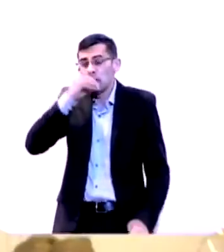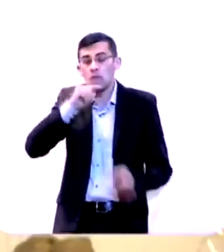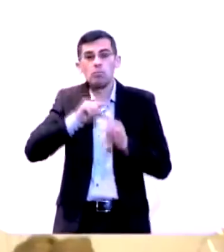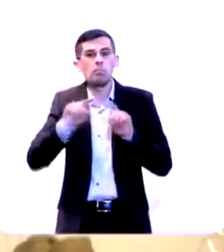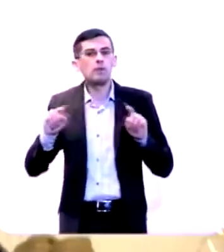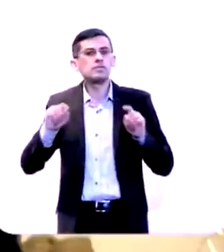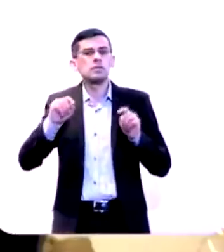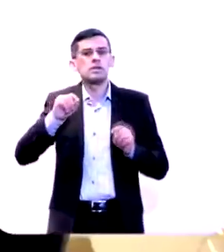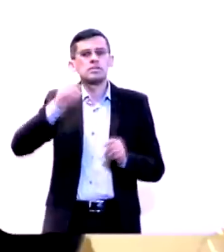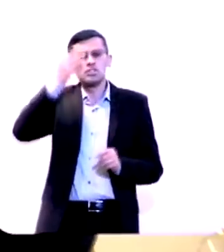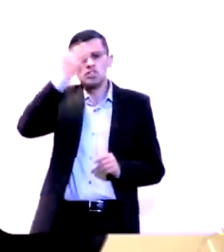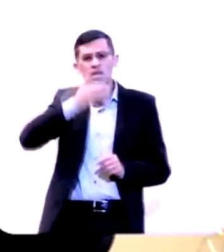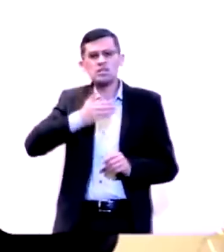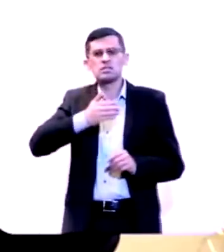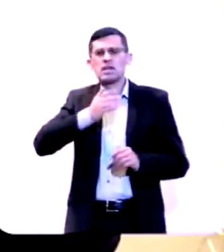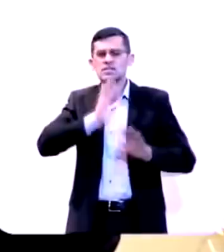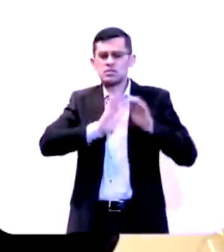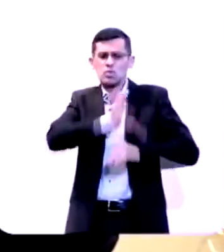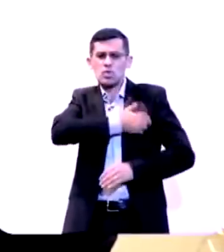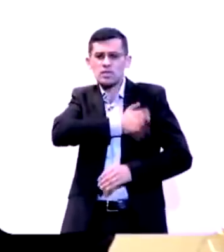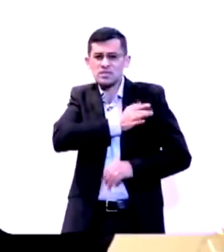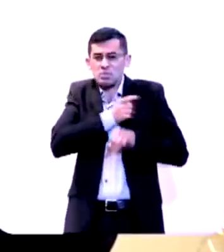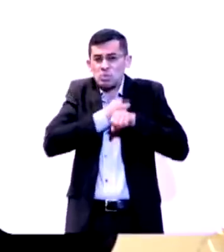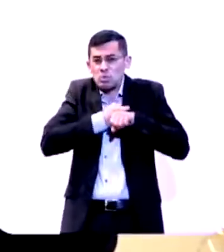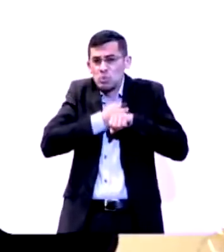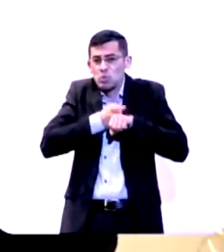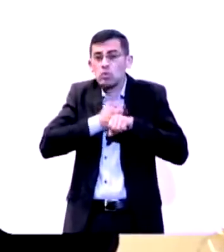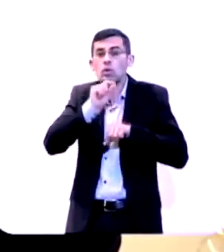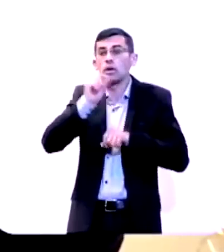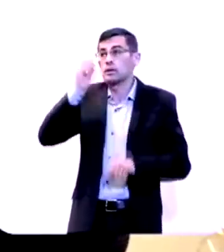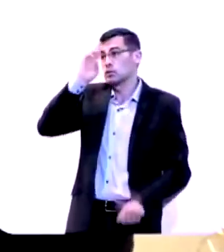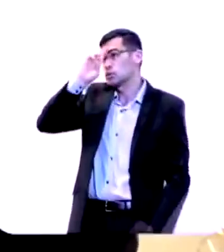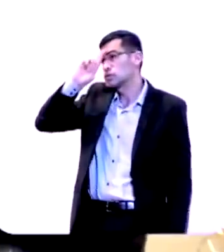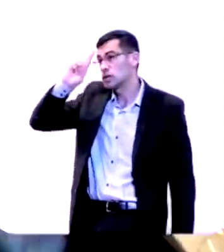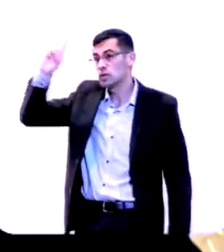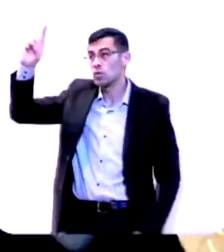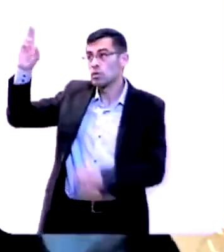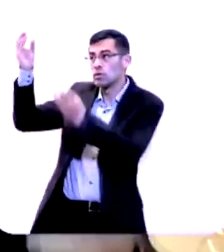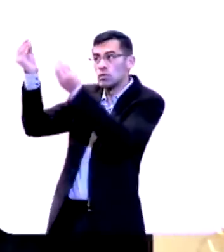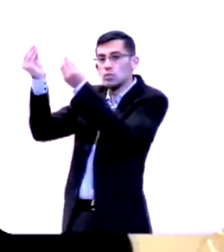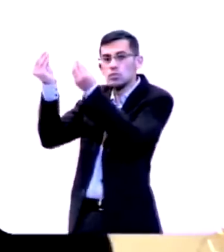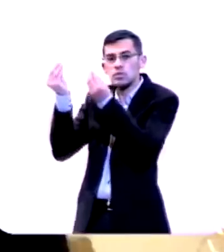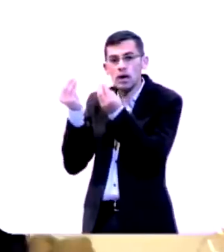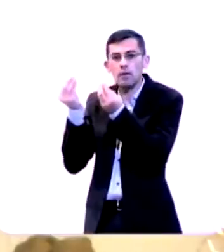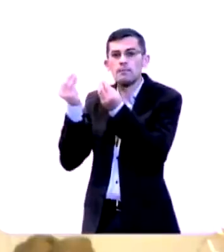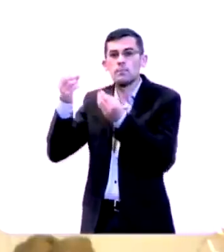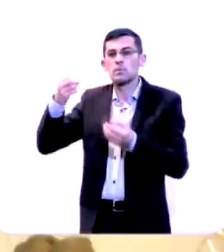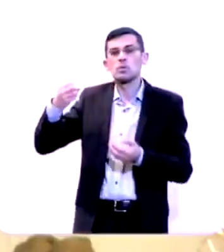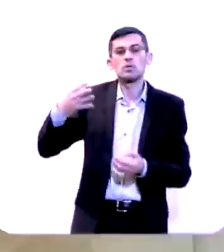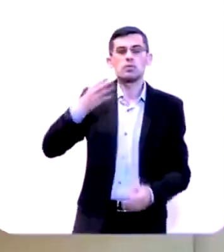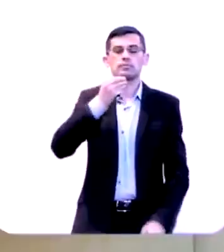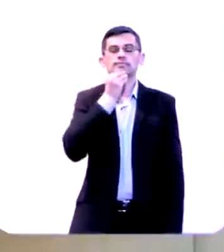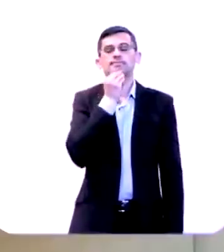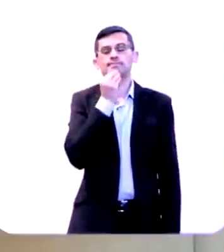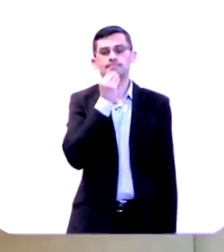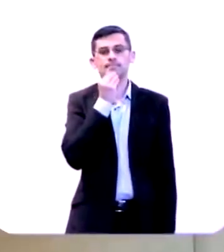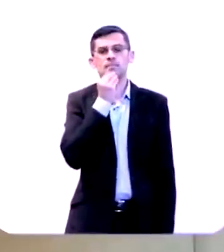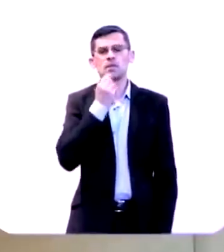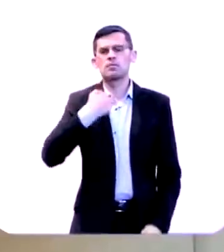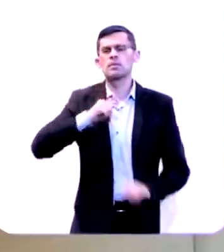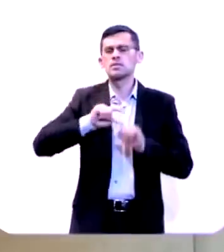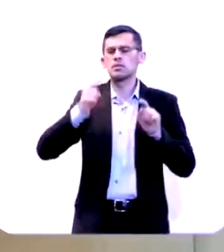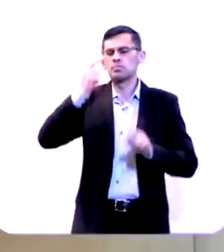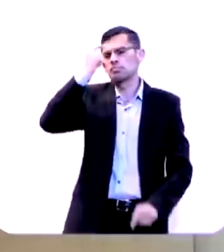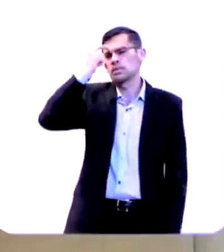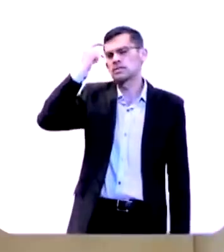mesmo diante da dureza do nosso coração o Senhor ainda nos dá uma última oportunidade e eu